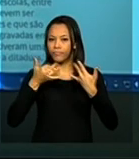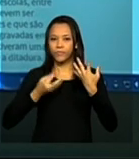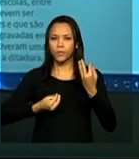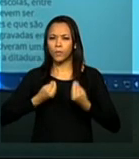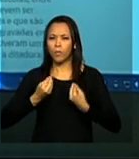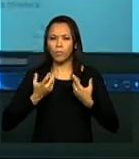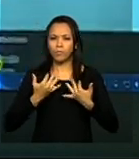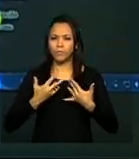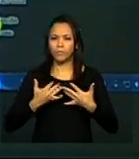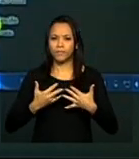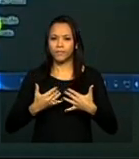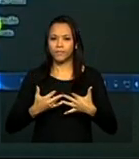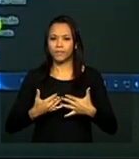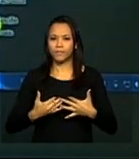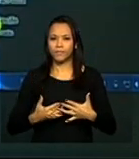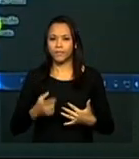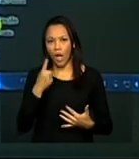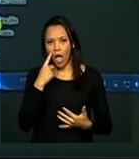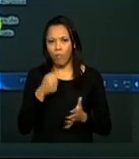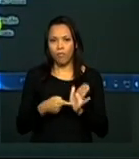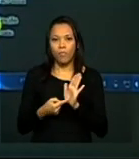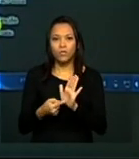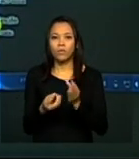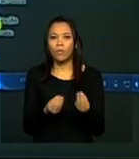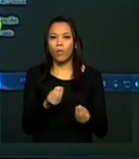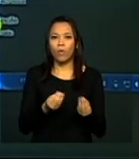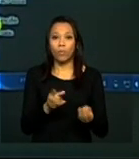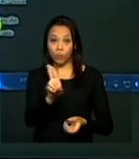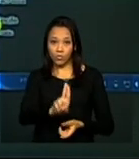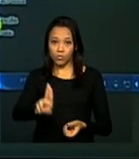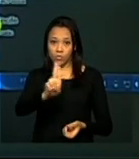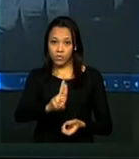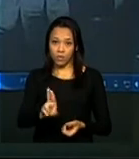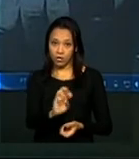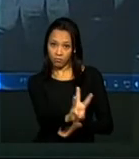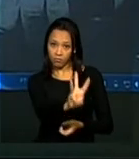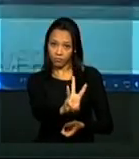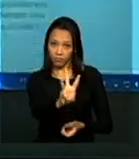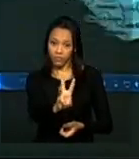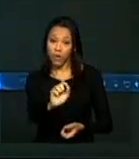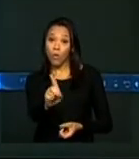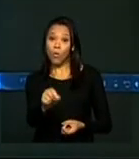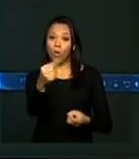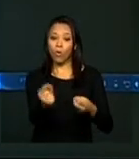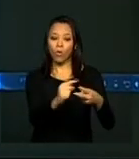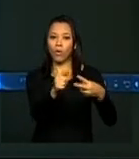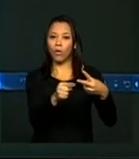Tem que rolar isso. E aí esse outro filtro